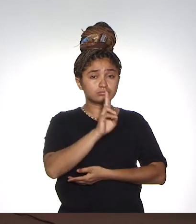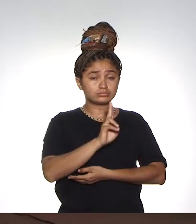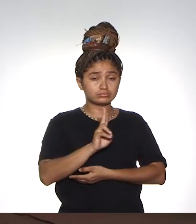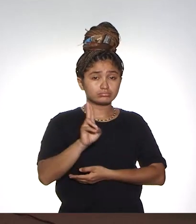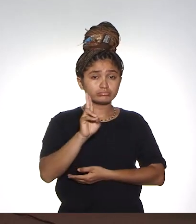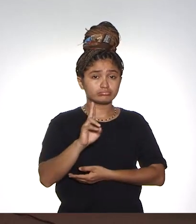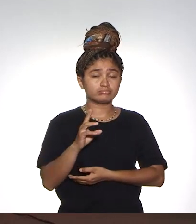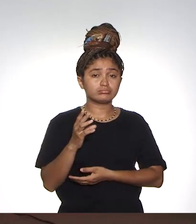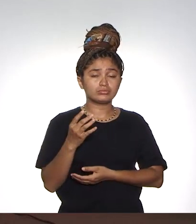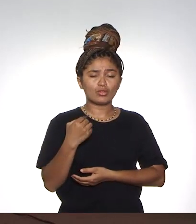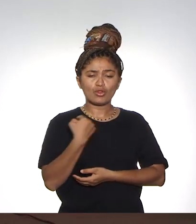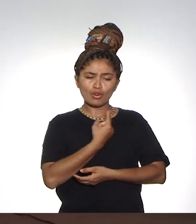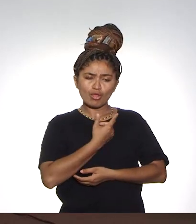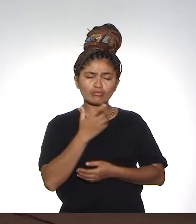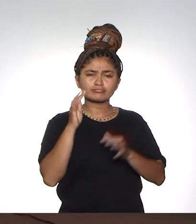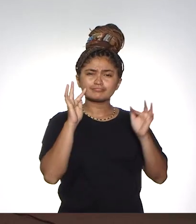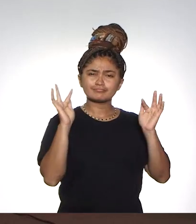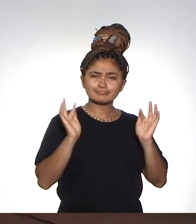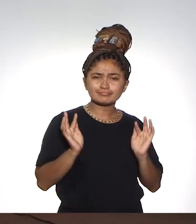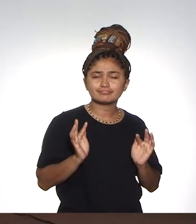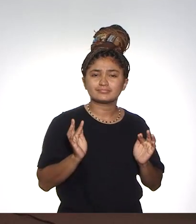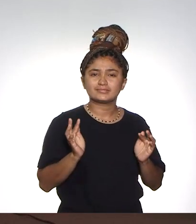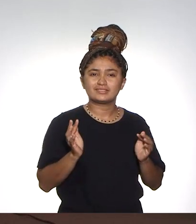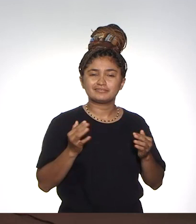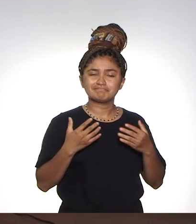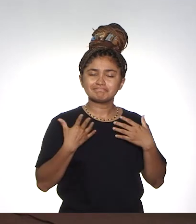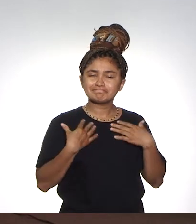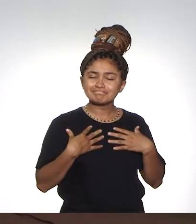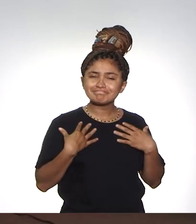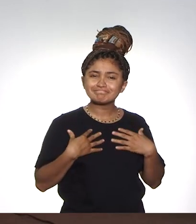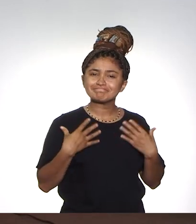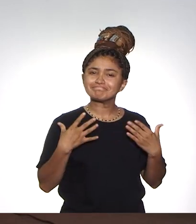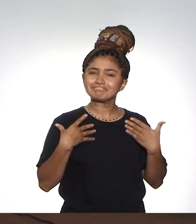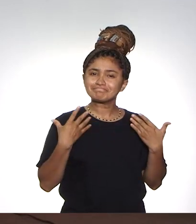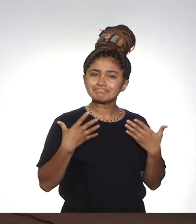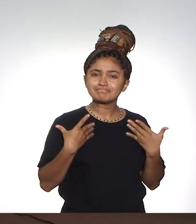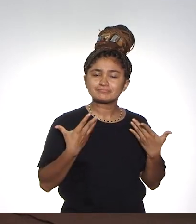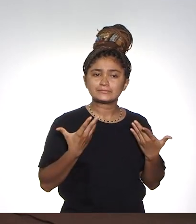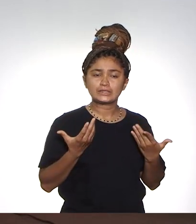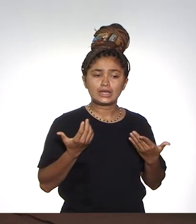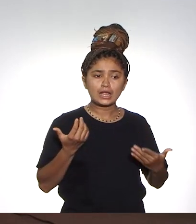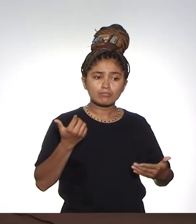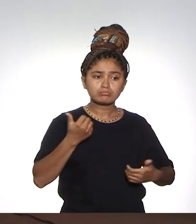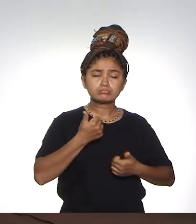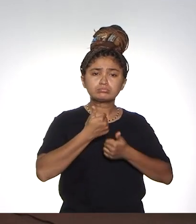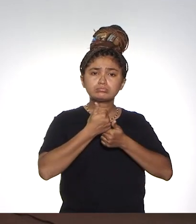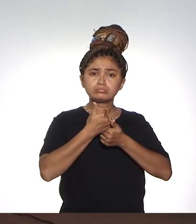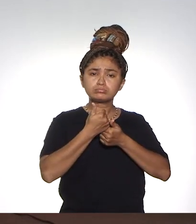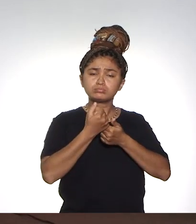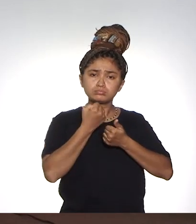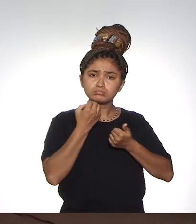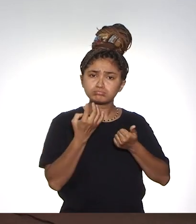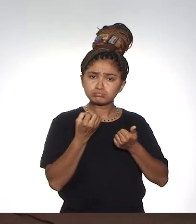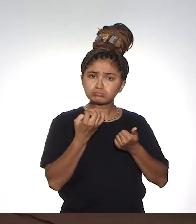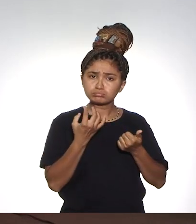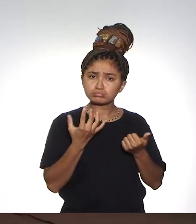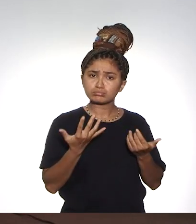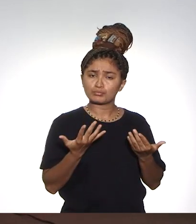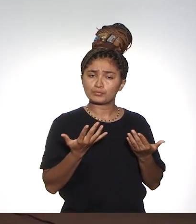e deixa a gente, de certa forma, muito feliz e gratificado que esse apoio foi tão